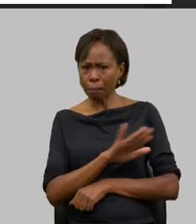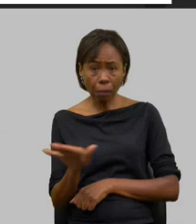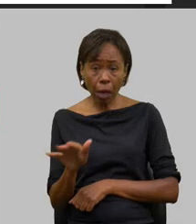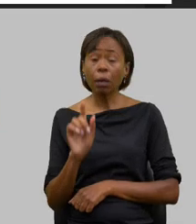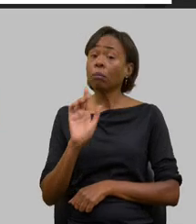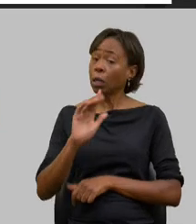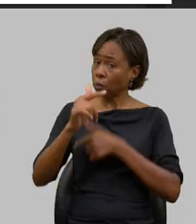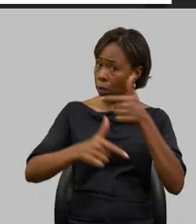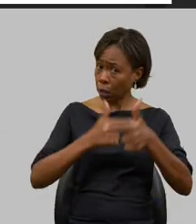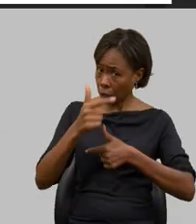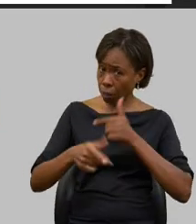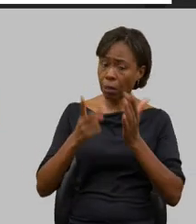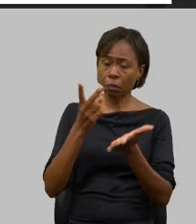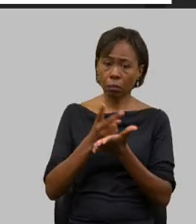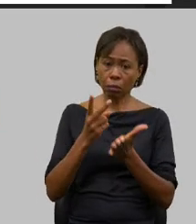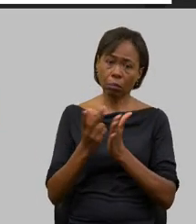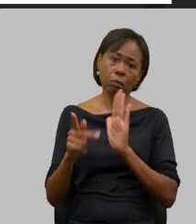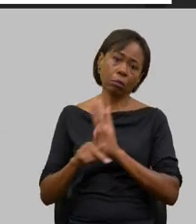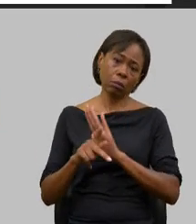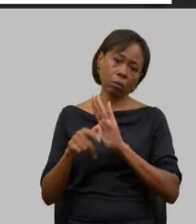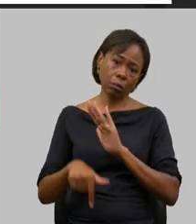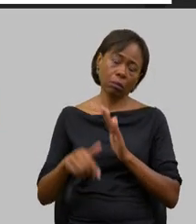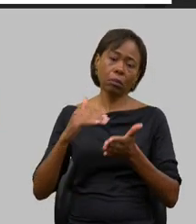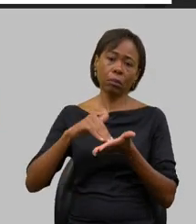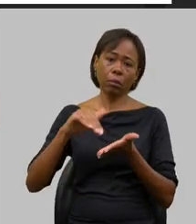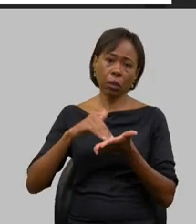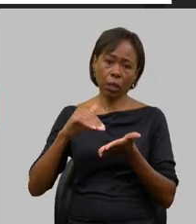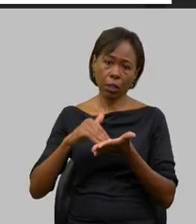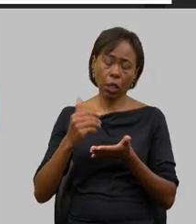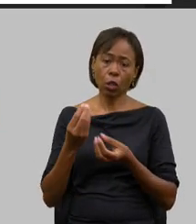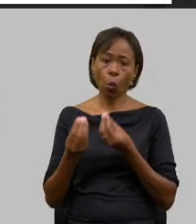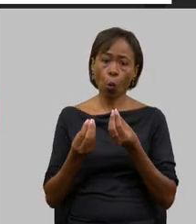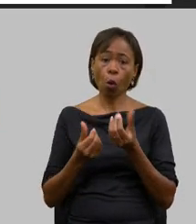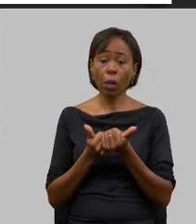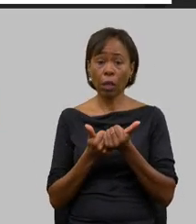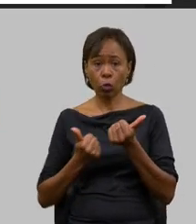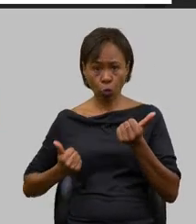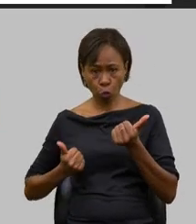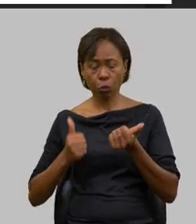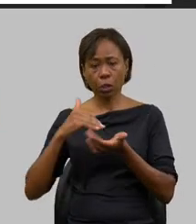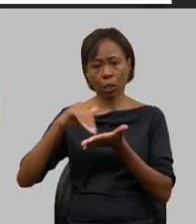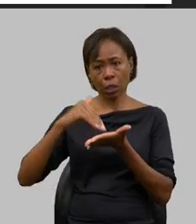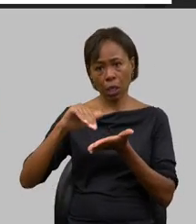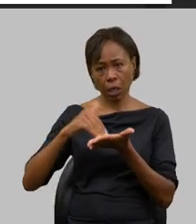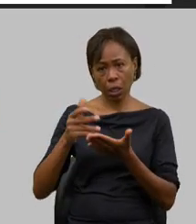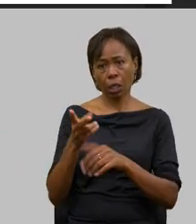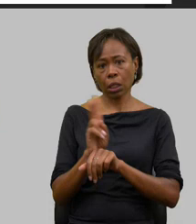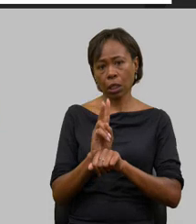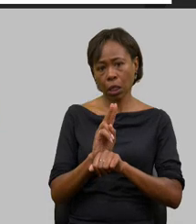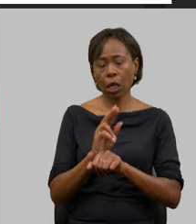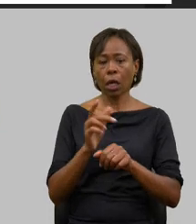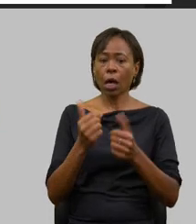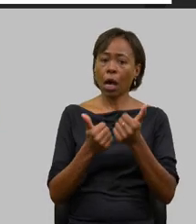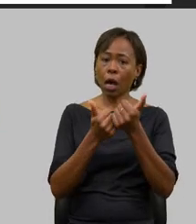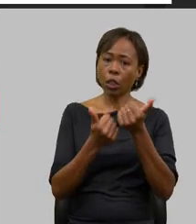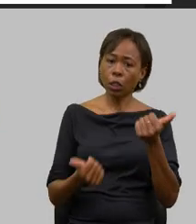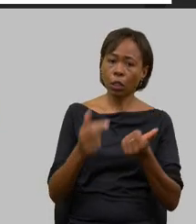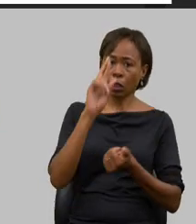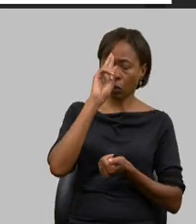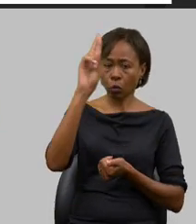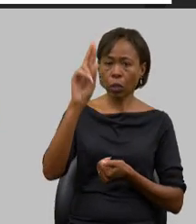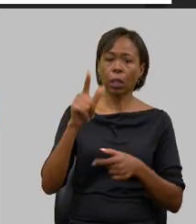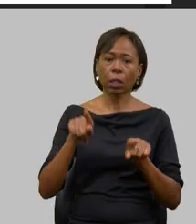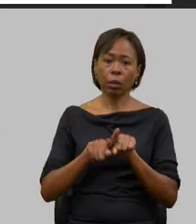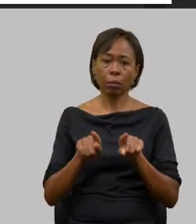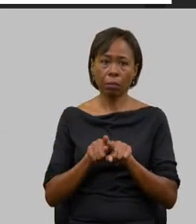continua sendo feito pela secretaria através das subsecretarias das superintendências das diretorias que nós temos lá a